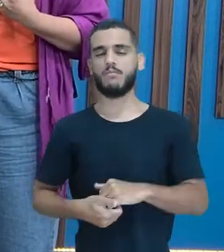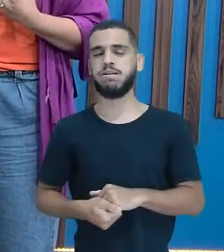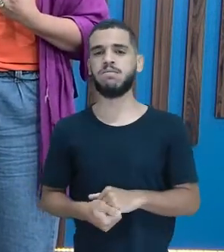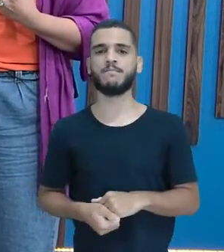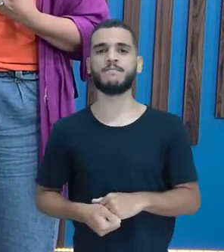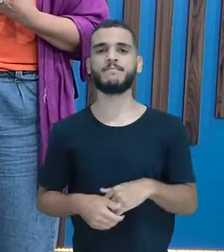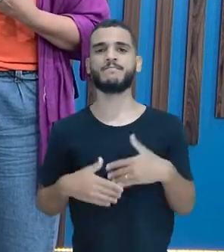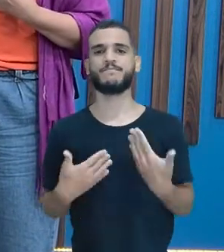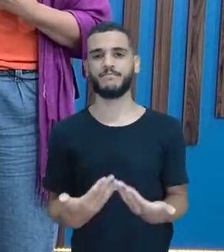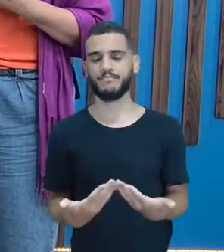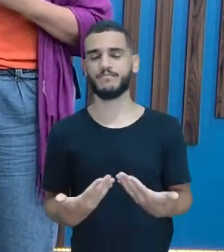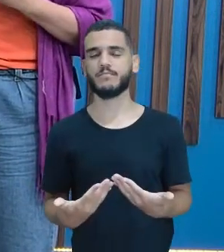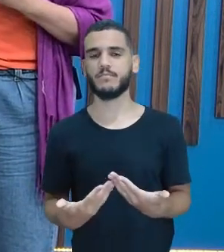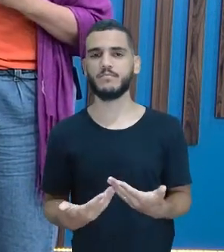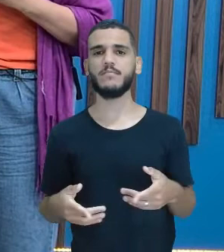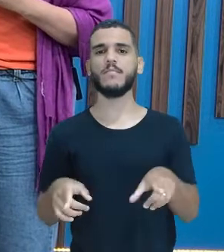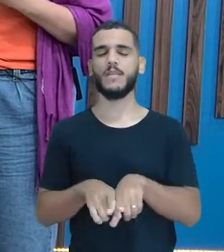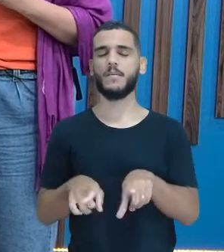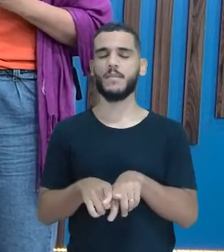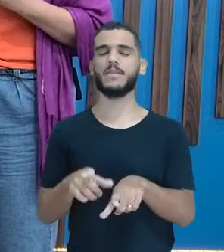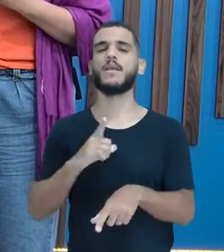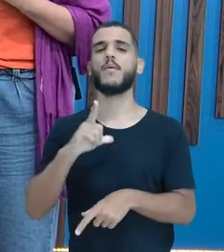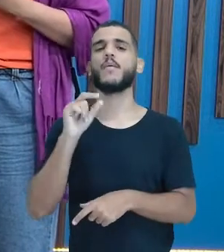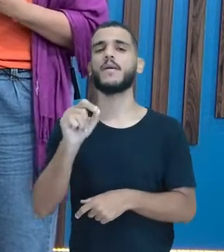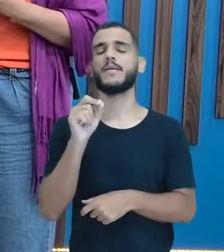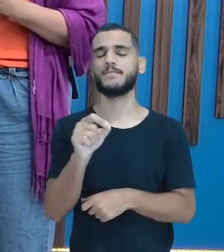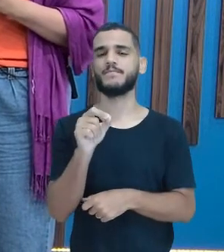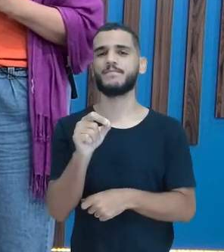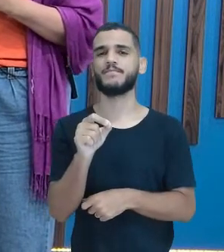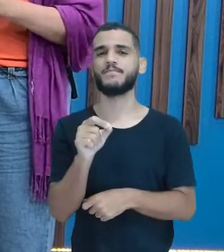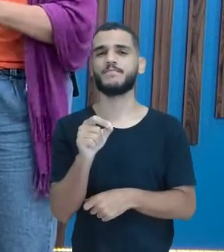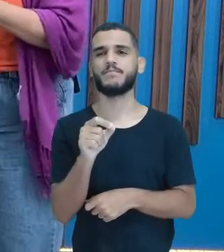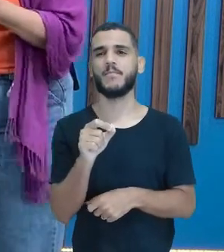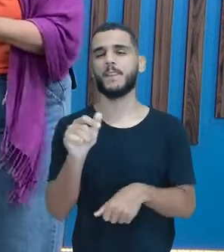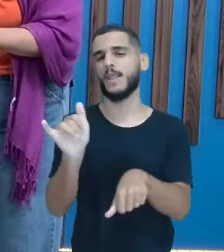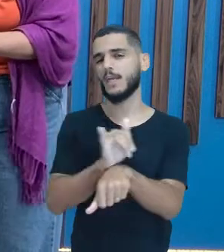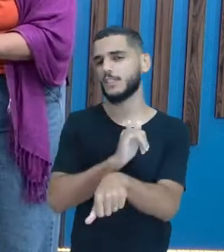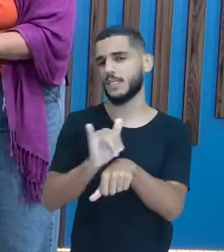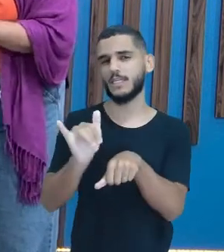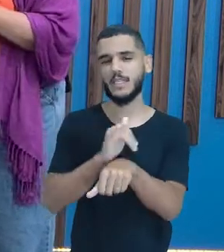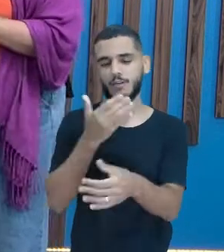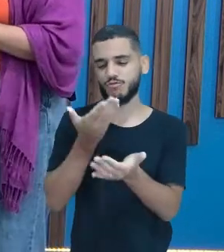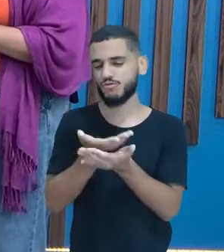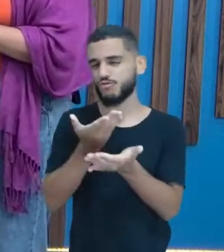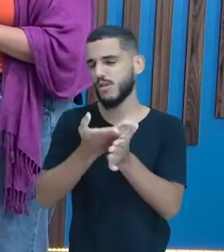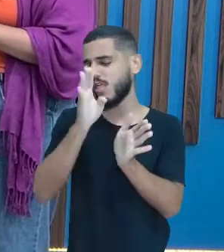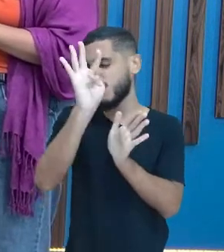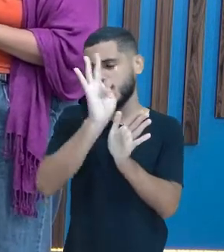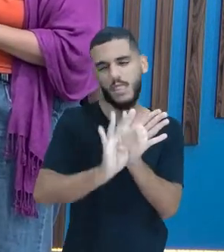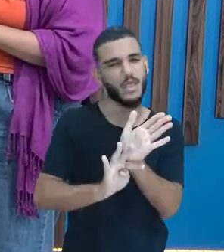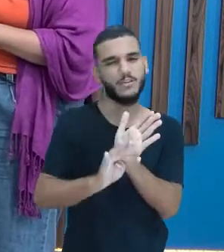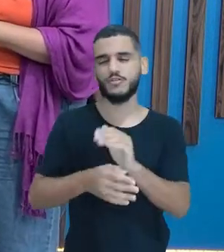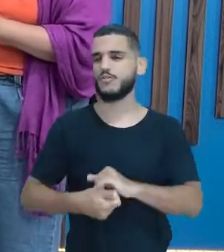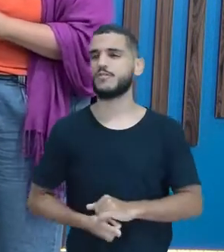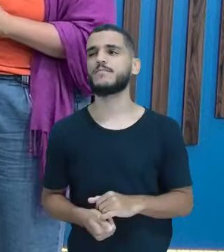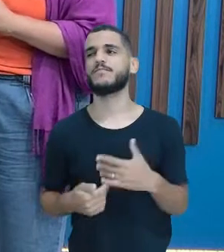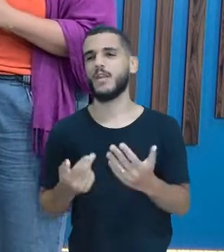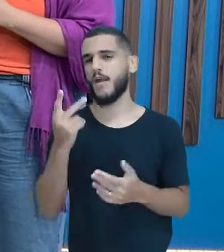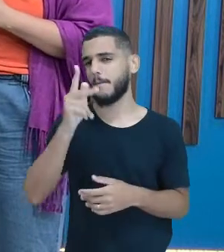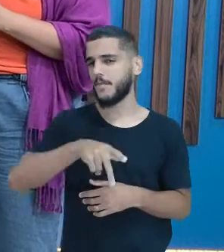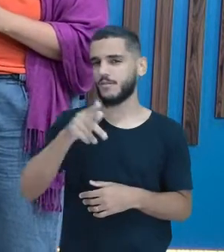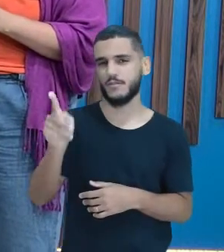uma forma de você estudar mais textos, né? Os